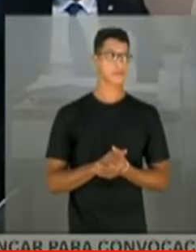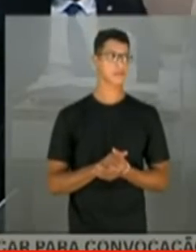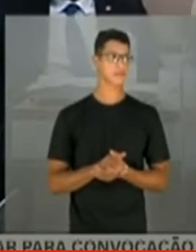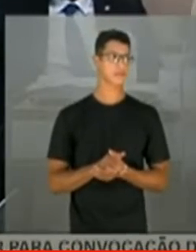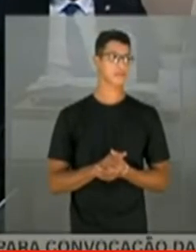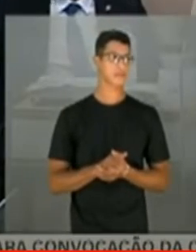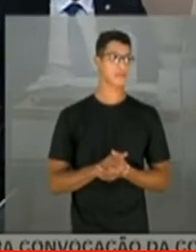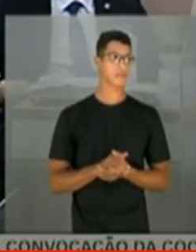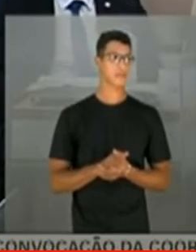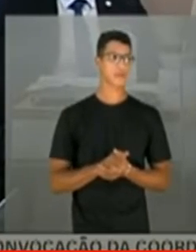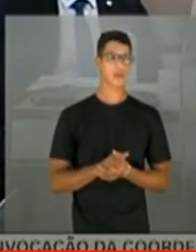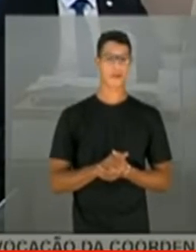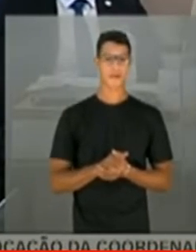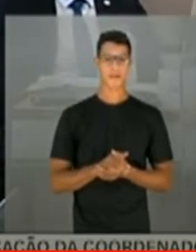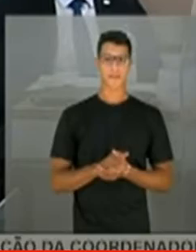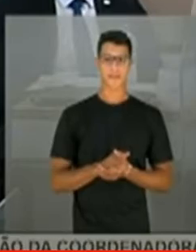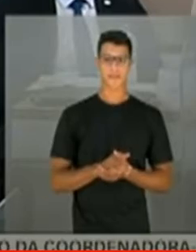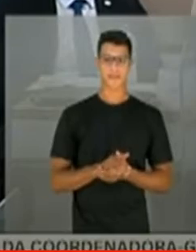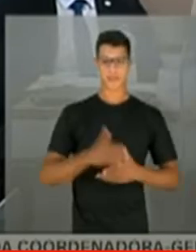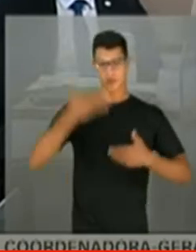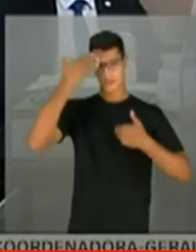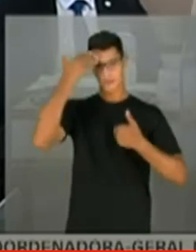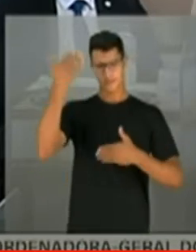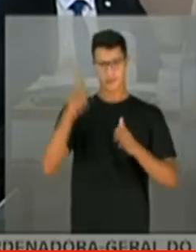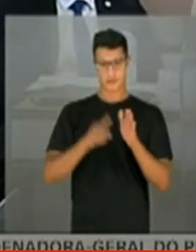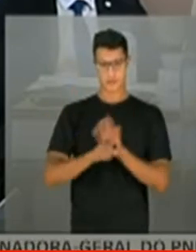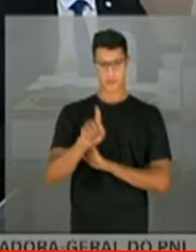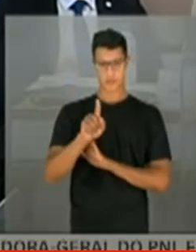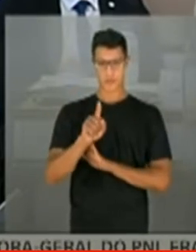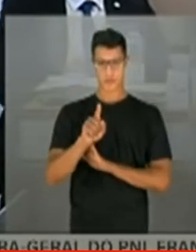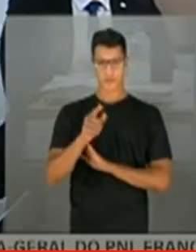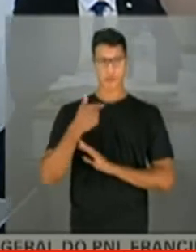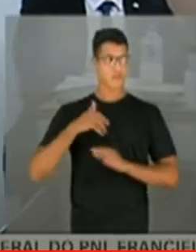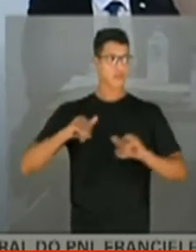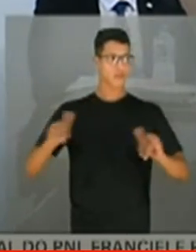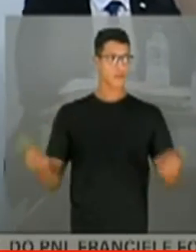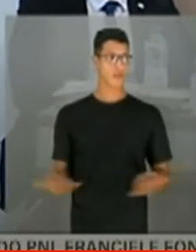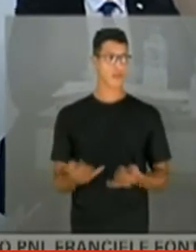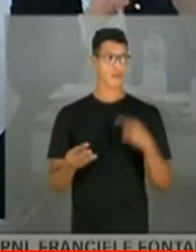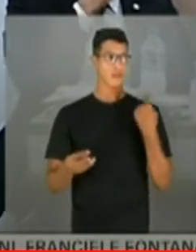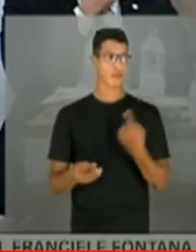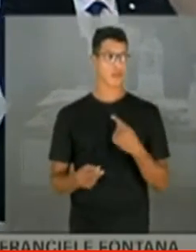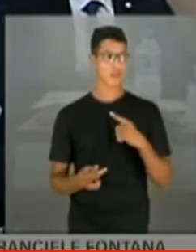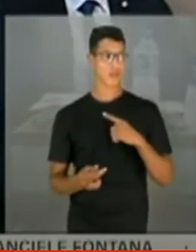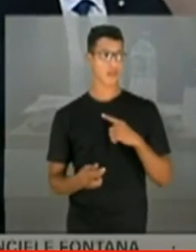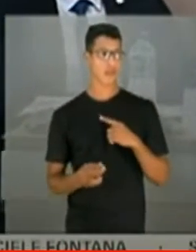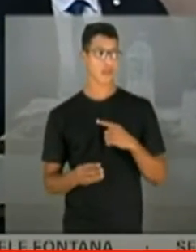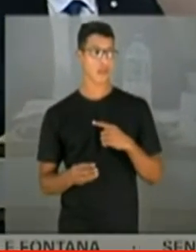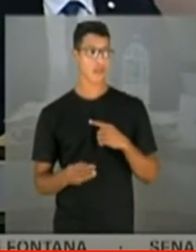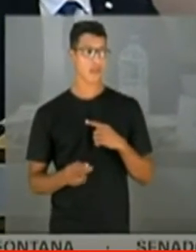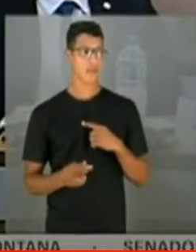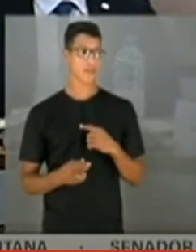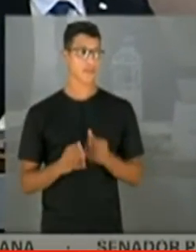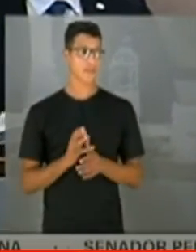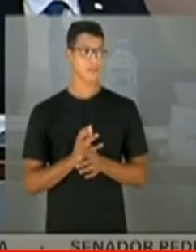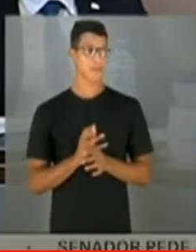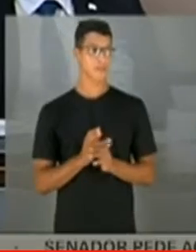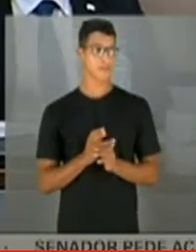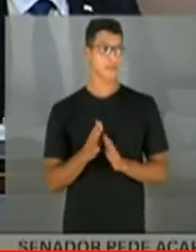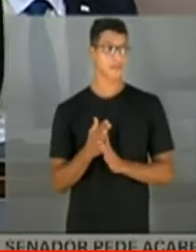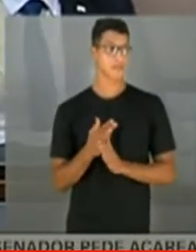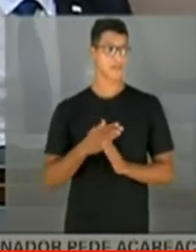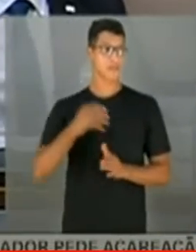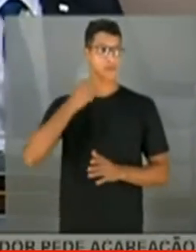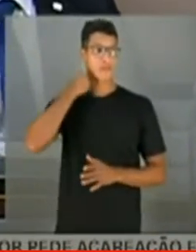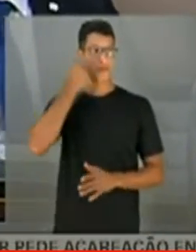Senador, muito obrigado pela sua pergunta. E eu aproveito aqui que nós temos um ex-ministro da Saúde presente também, o senador